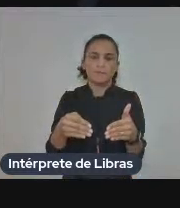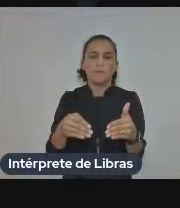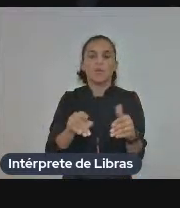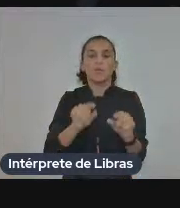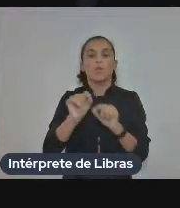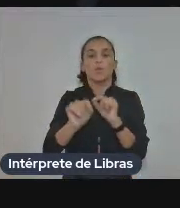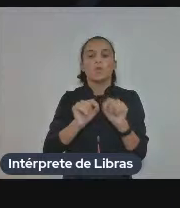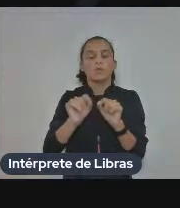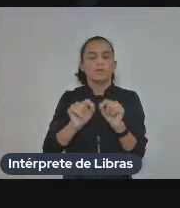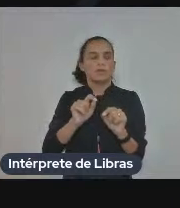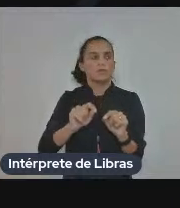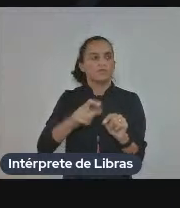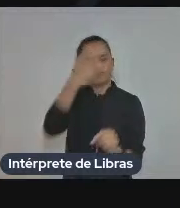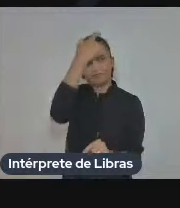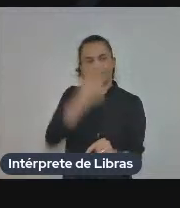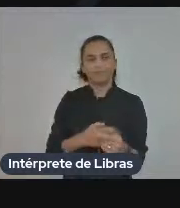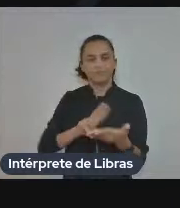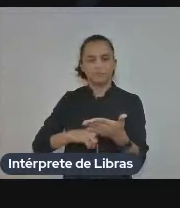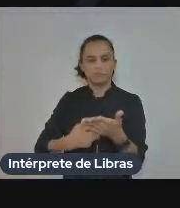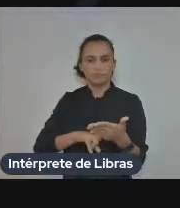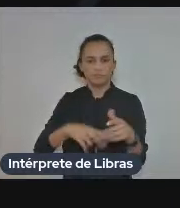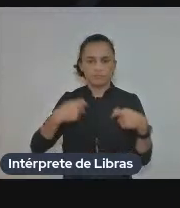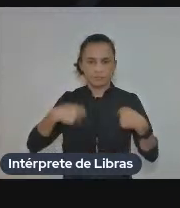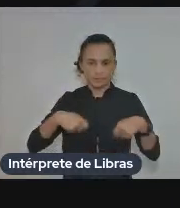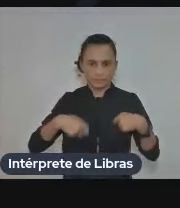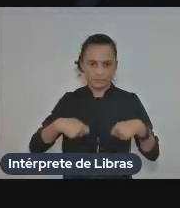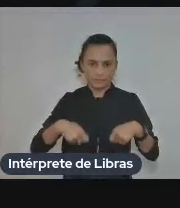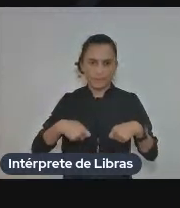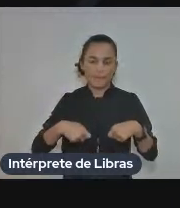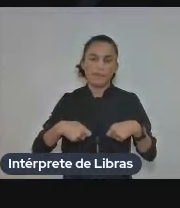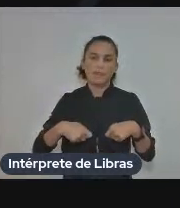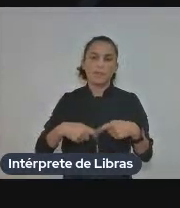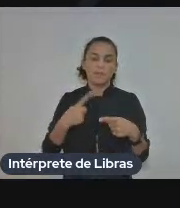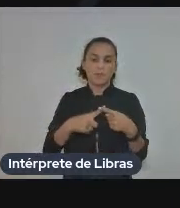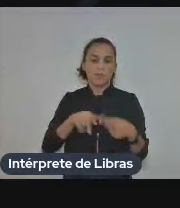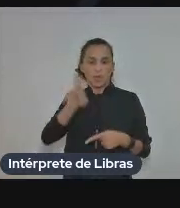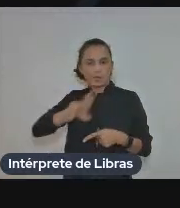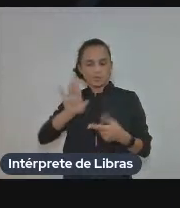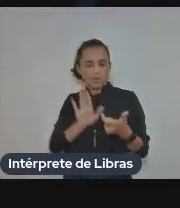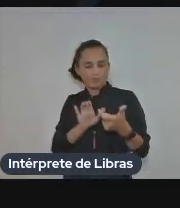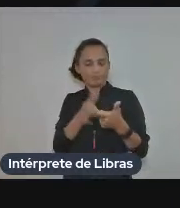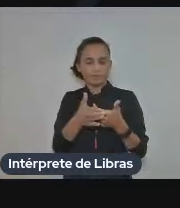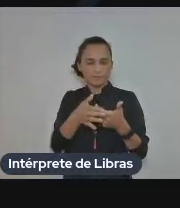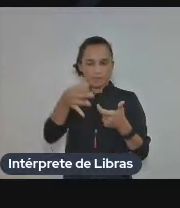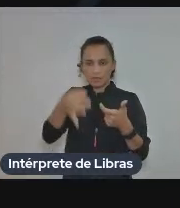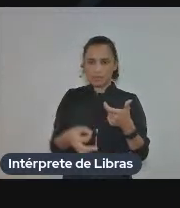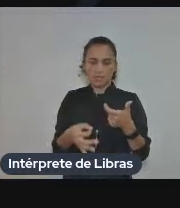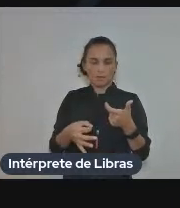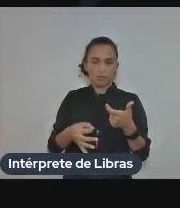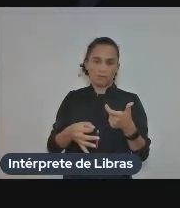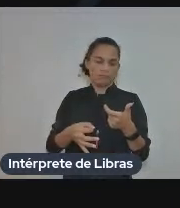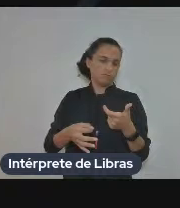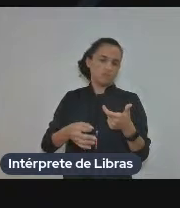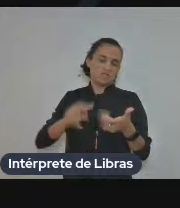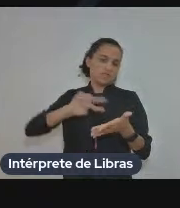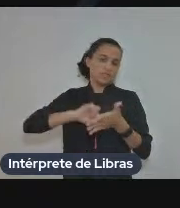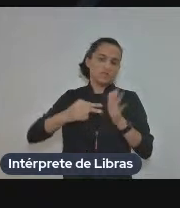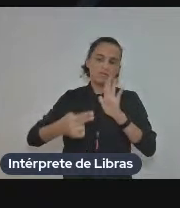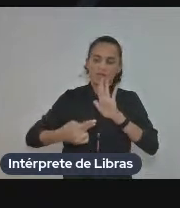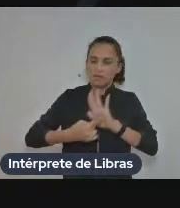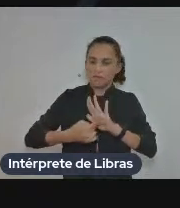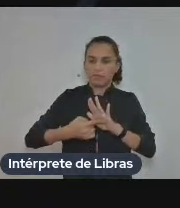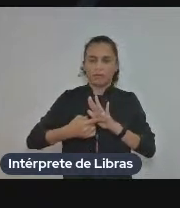tradutor porque usar a terminologia correta não é sinônimo de ter uma boa